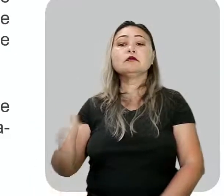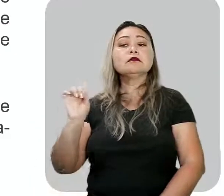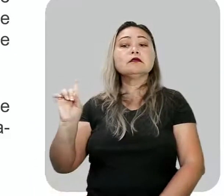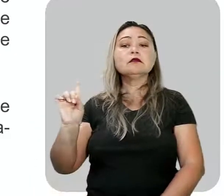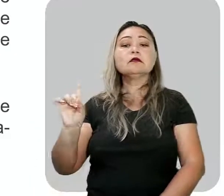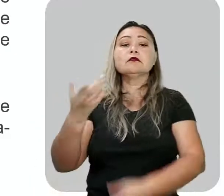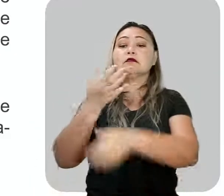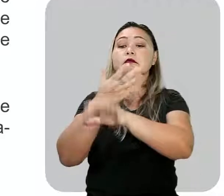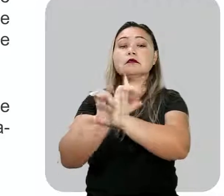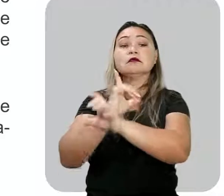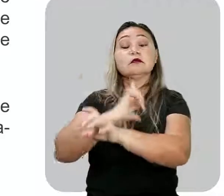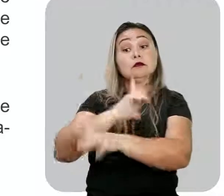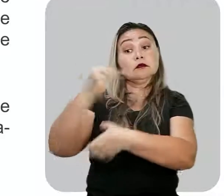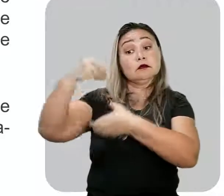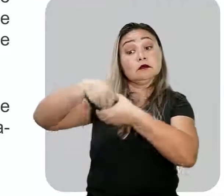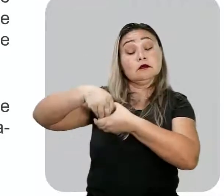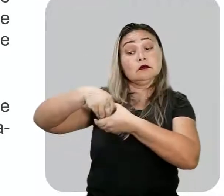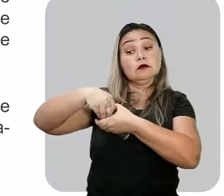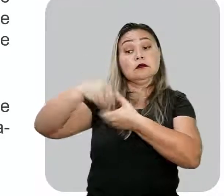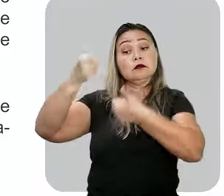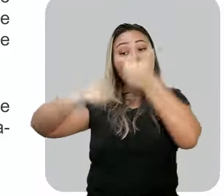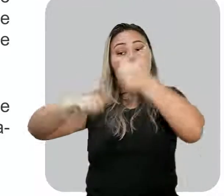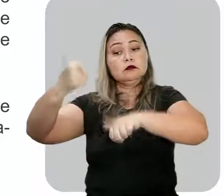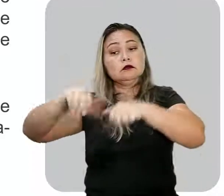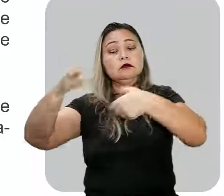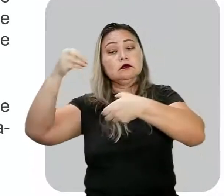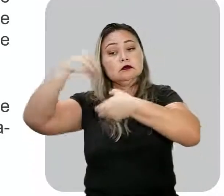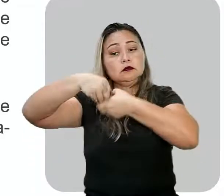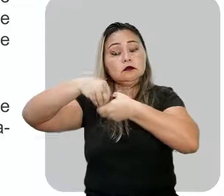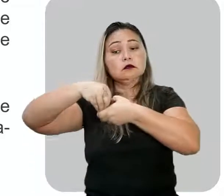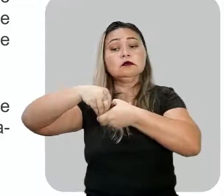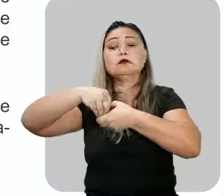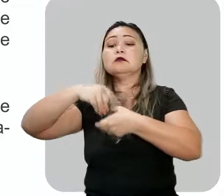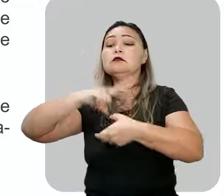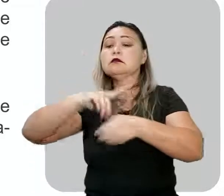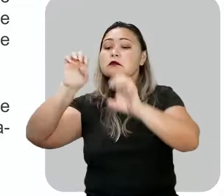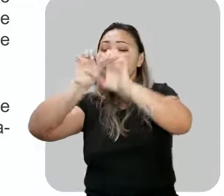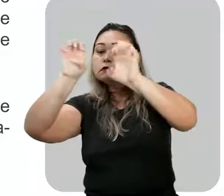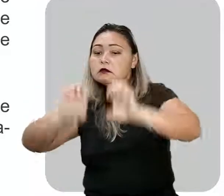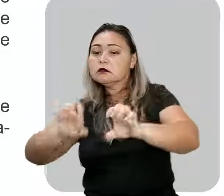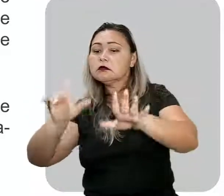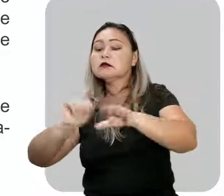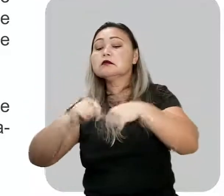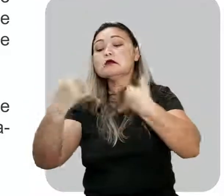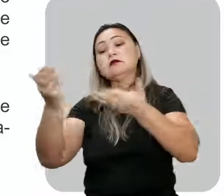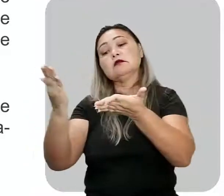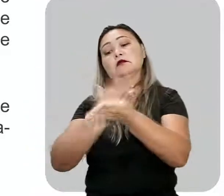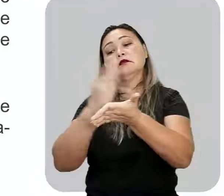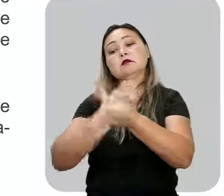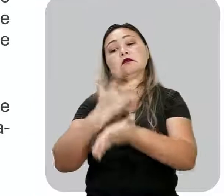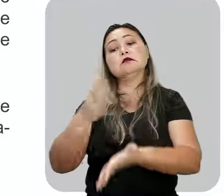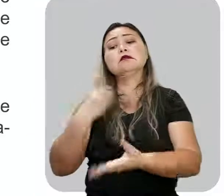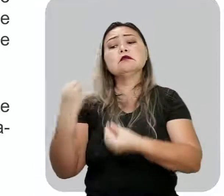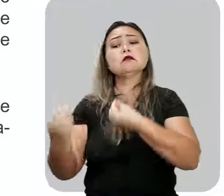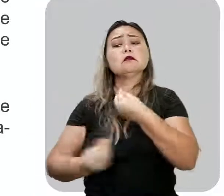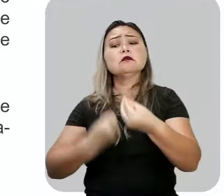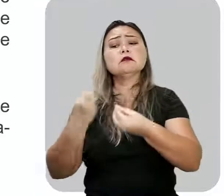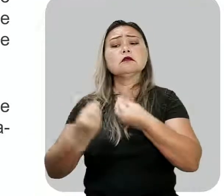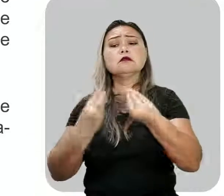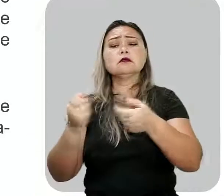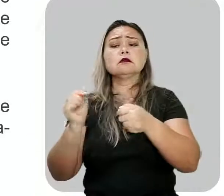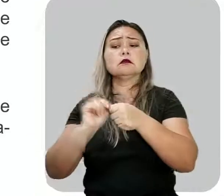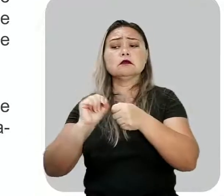só, os sertões. Agora, vamos aí, análise dessa questão da estrutura dessa obra. Como é que ela foi